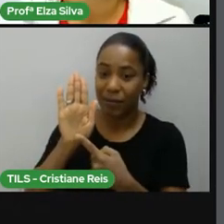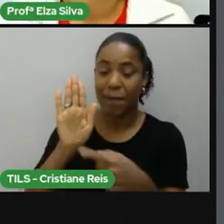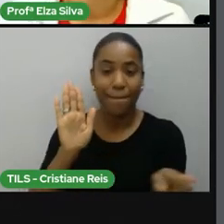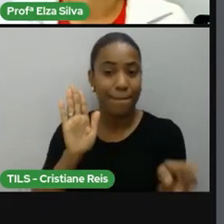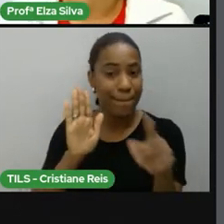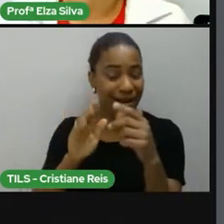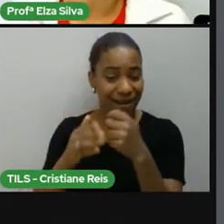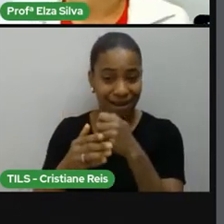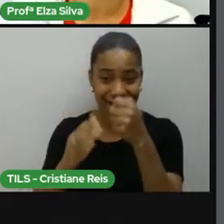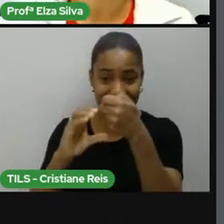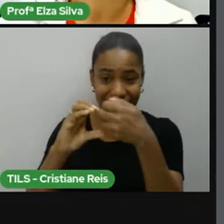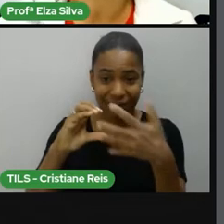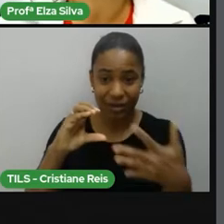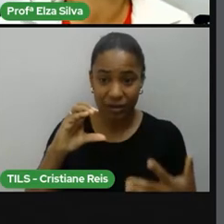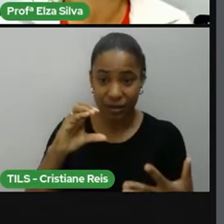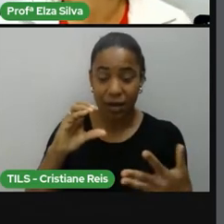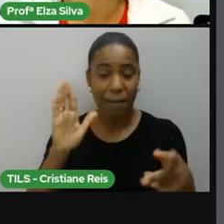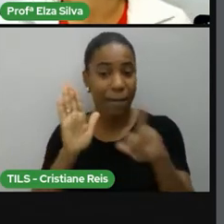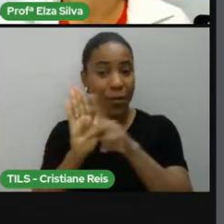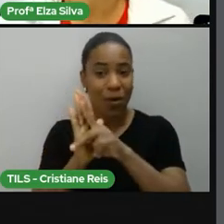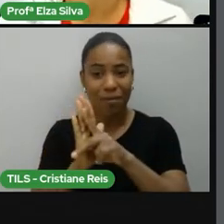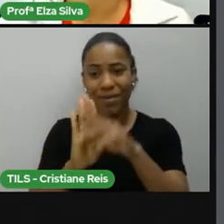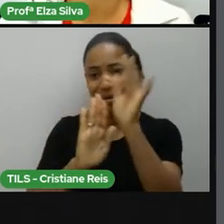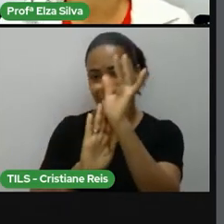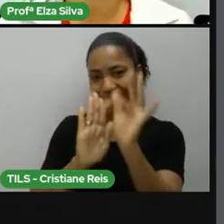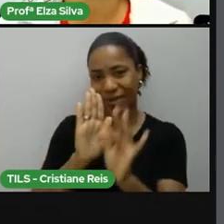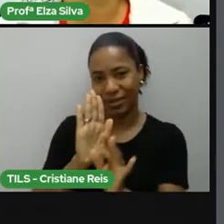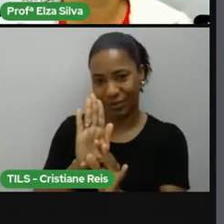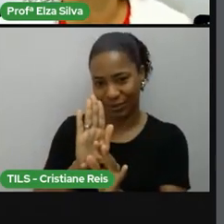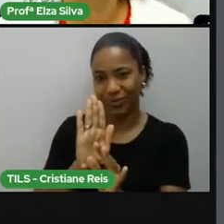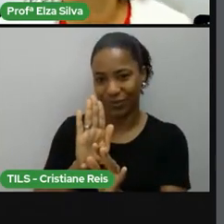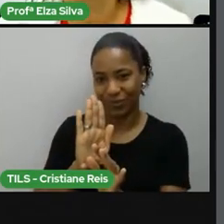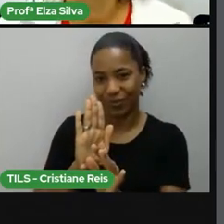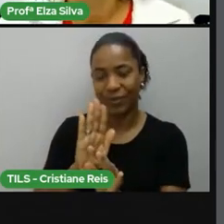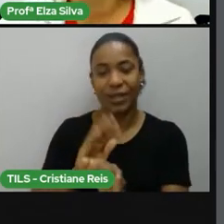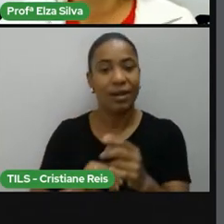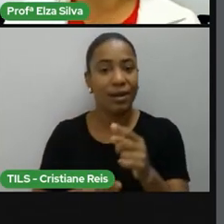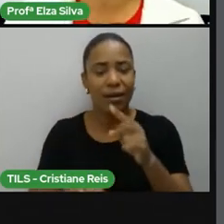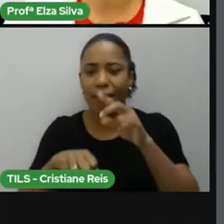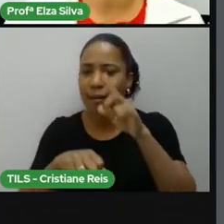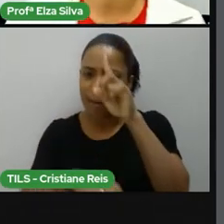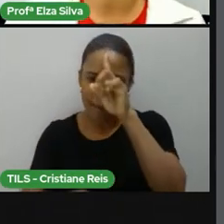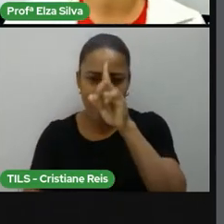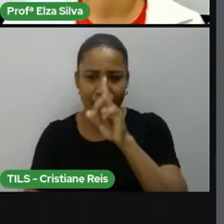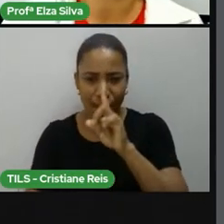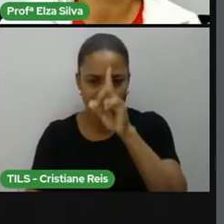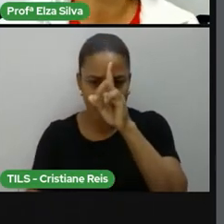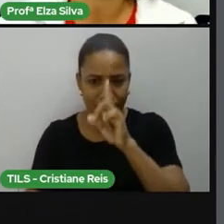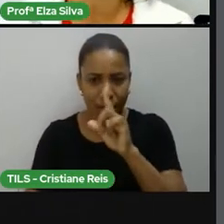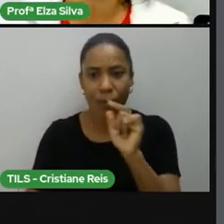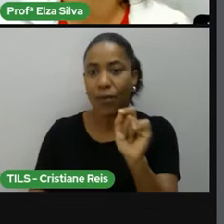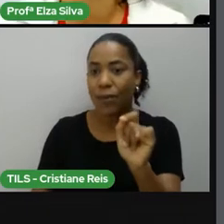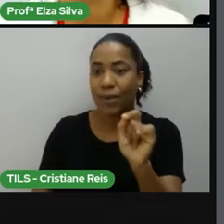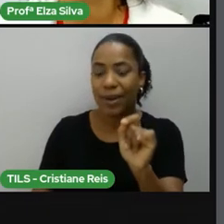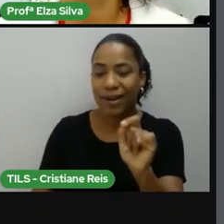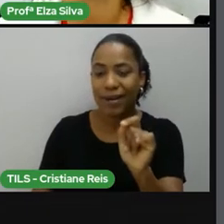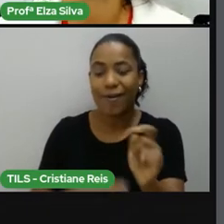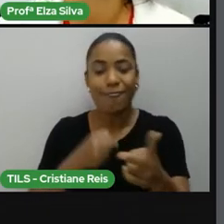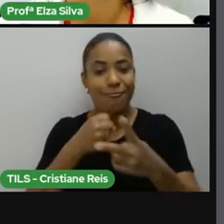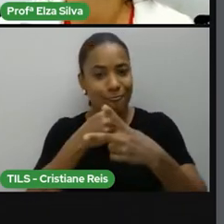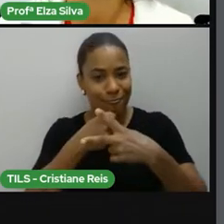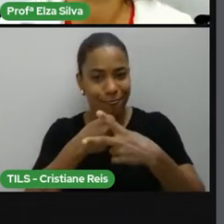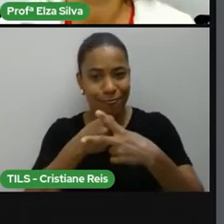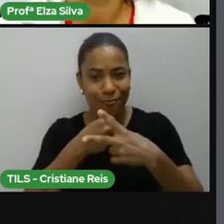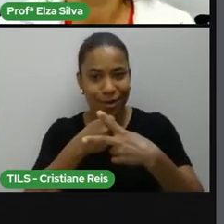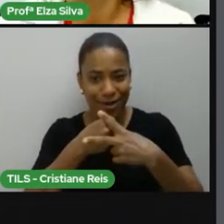Vejam que de amarelo, eu destaquei as formas verbais. E estas formas verbais estão no passado.